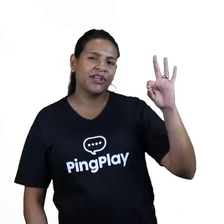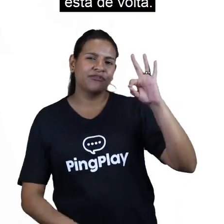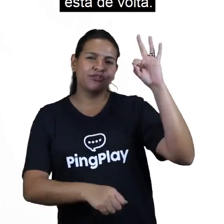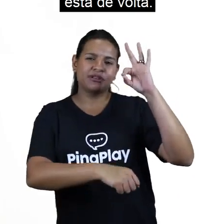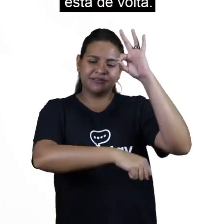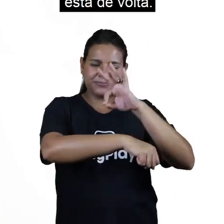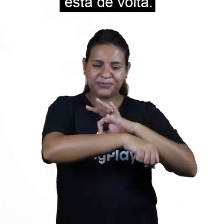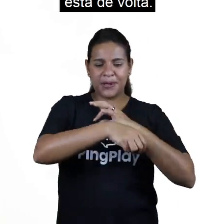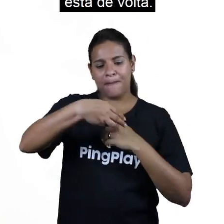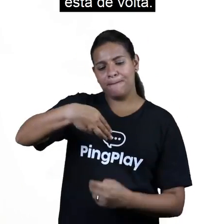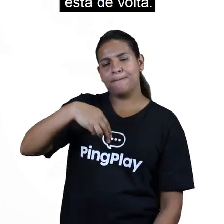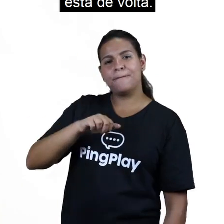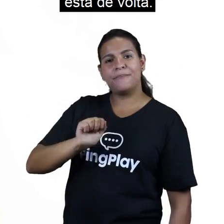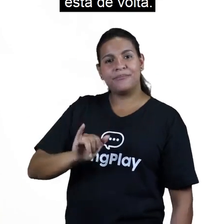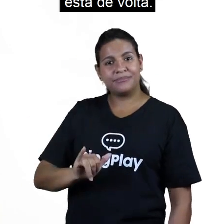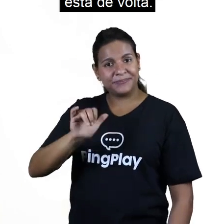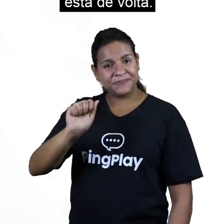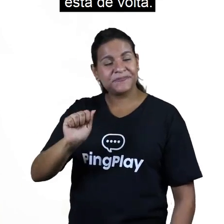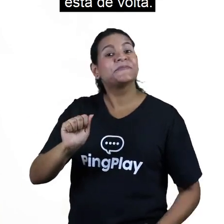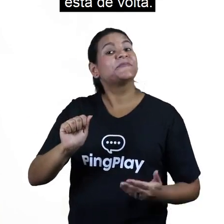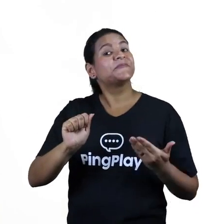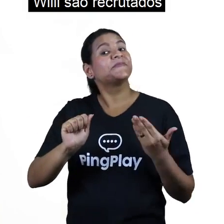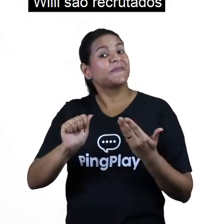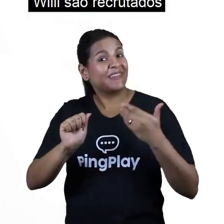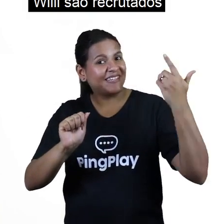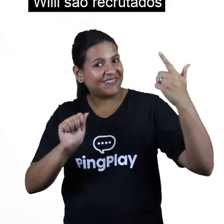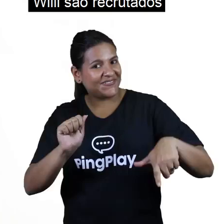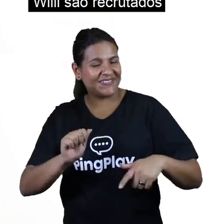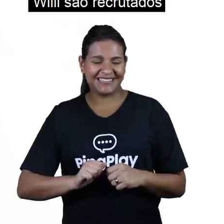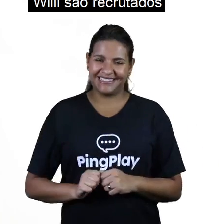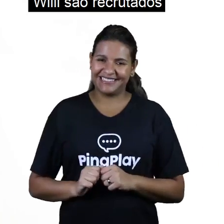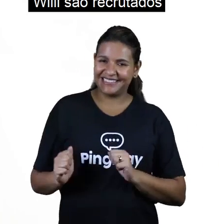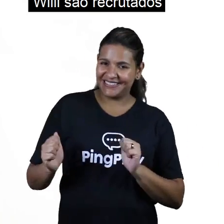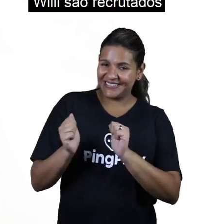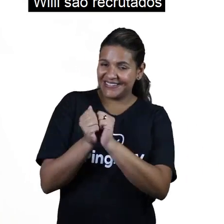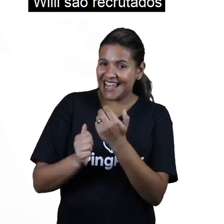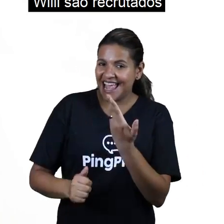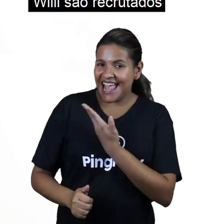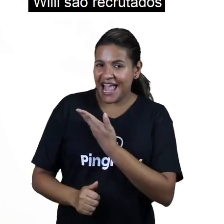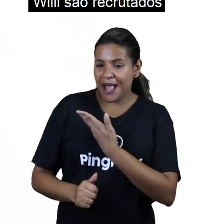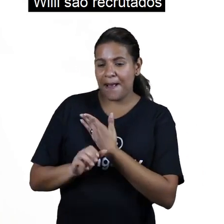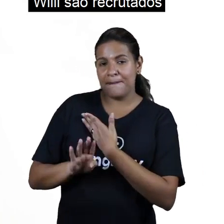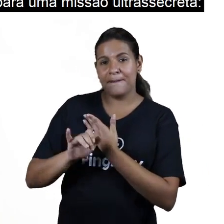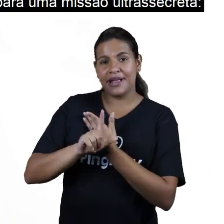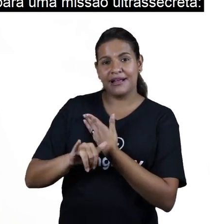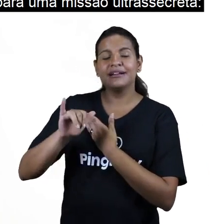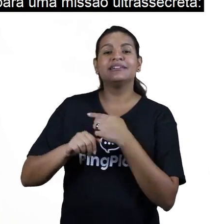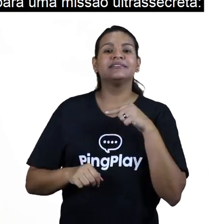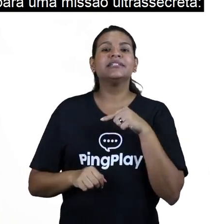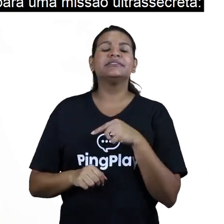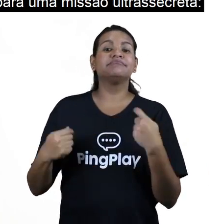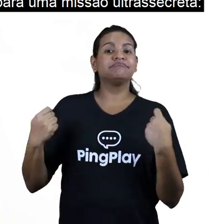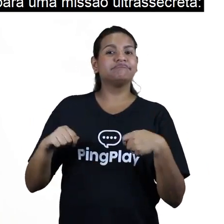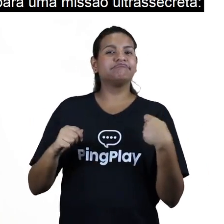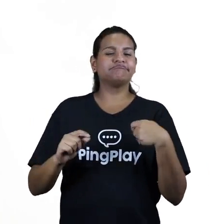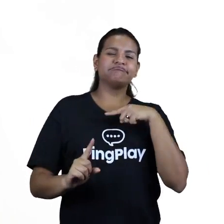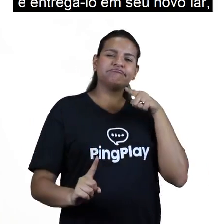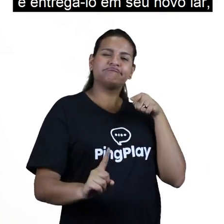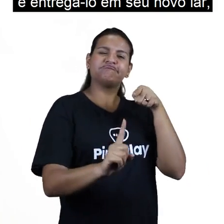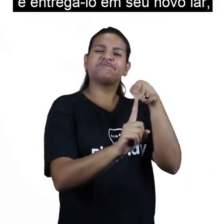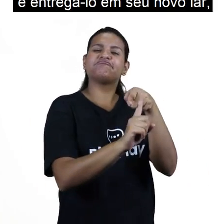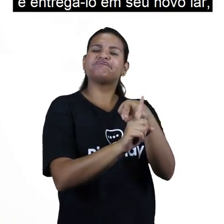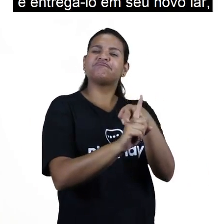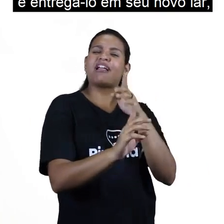A famosa abelhinha Maia está de volta. Dessa vez, ela e seu amigo Willy são recrutados para uma missão ultra secreta,